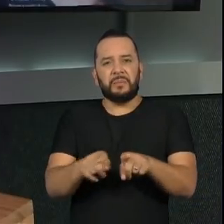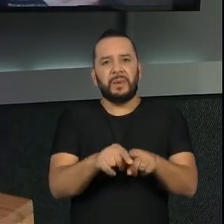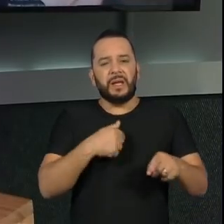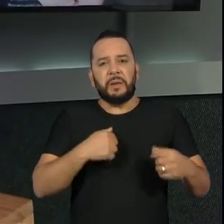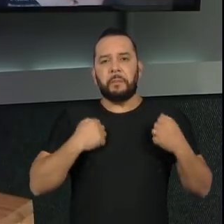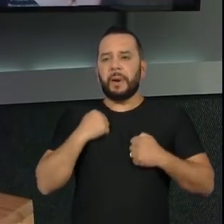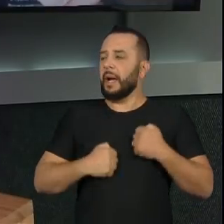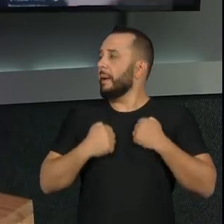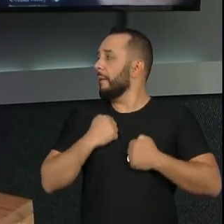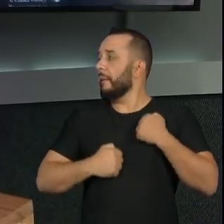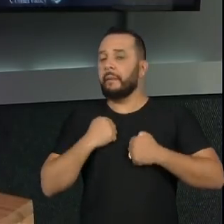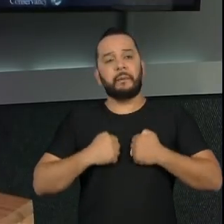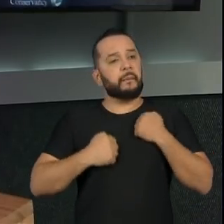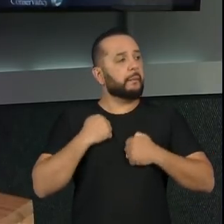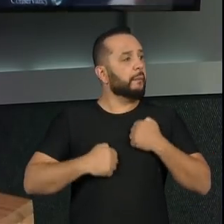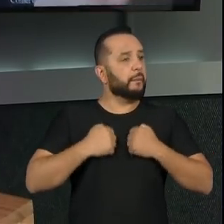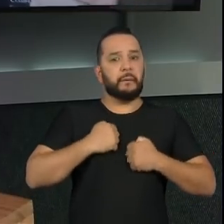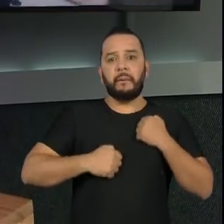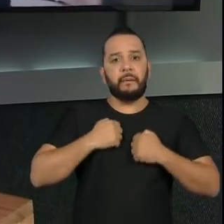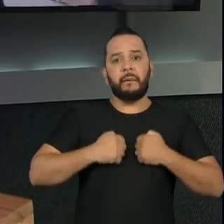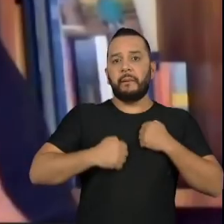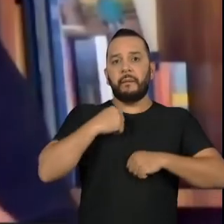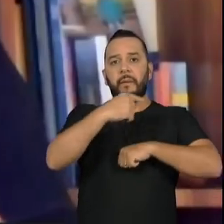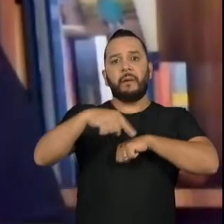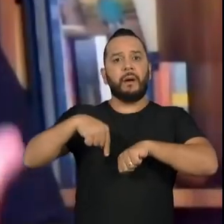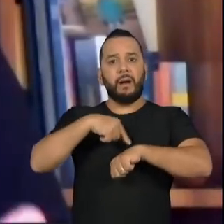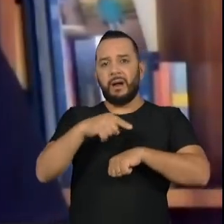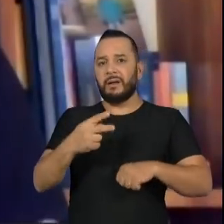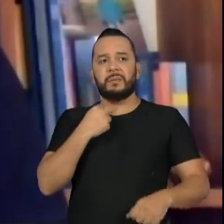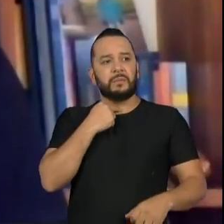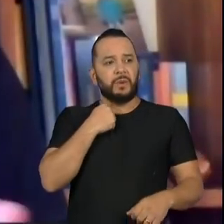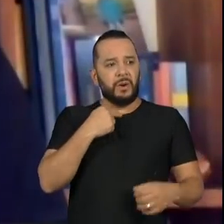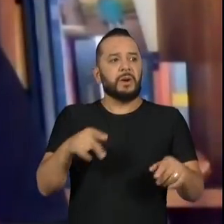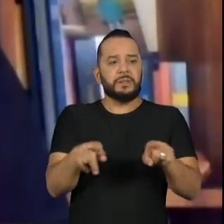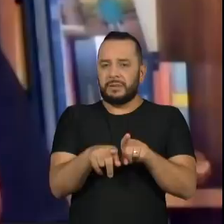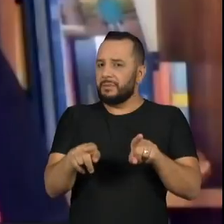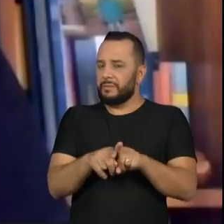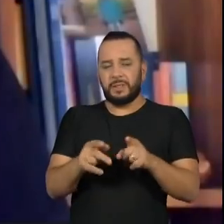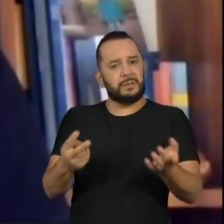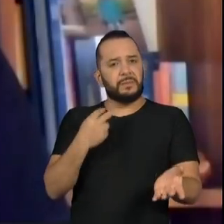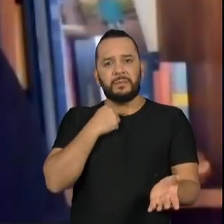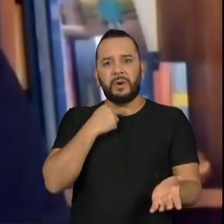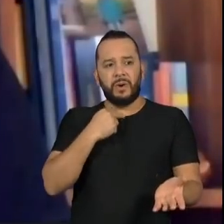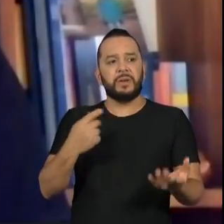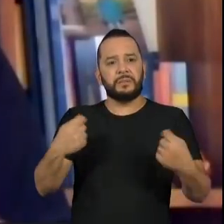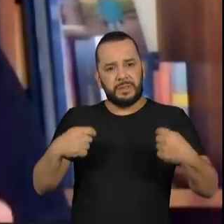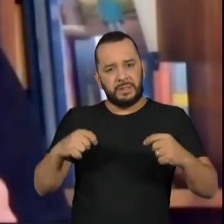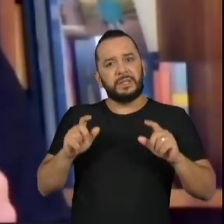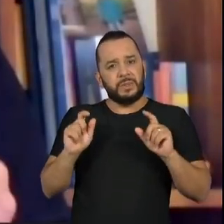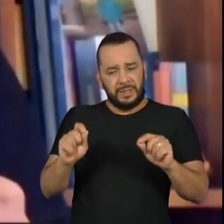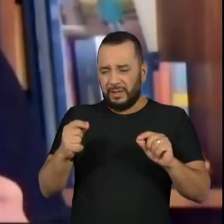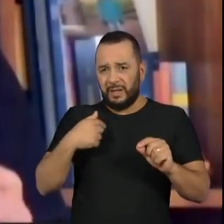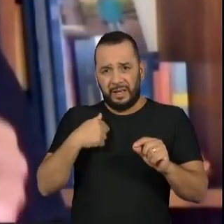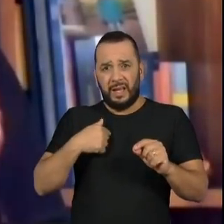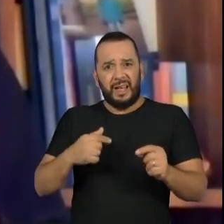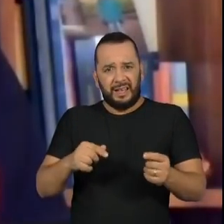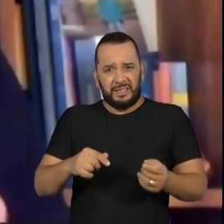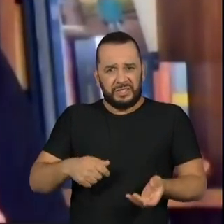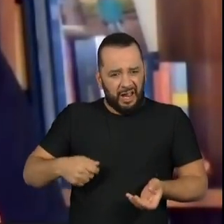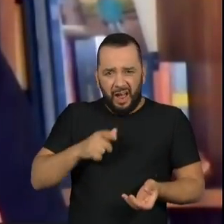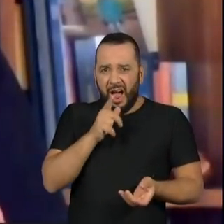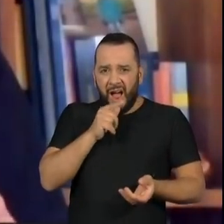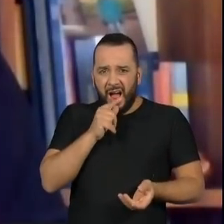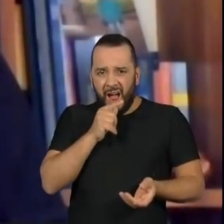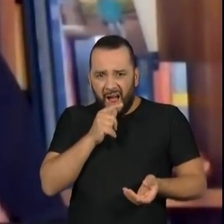banho, lavando o quintal, quer dizer, usando de forma mais racional, essas atitudes significou um